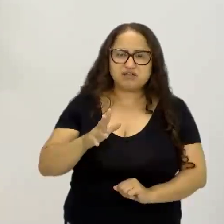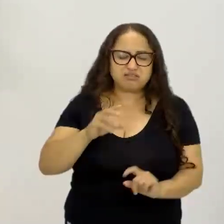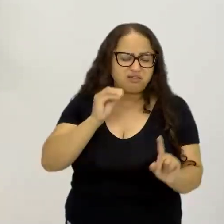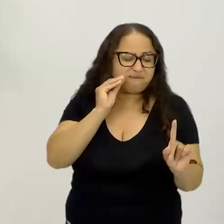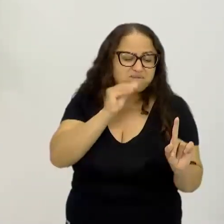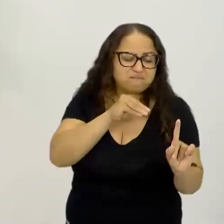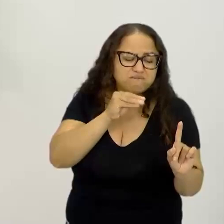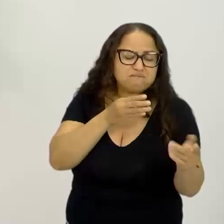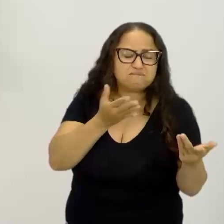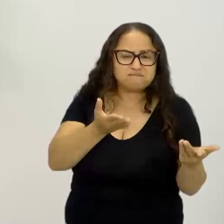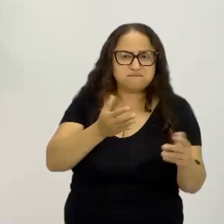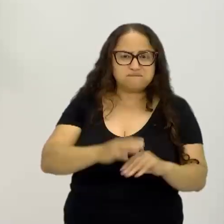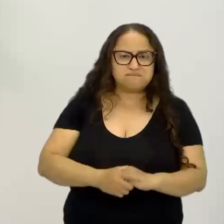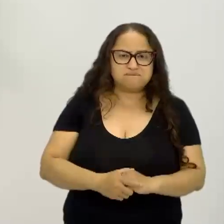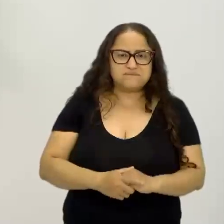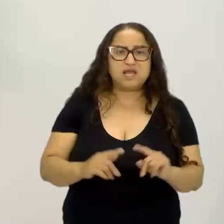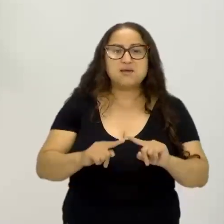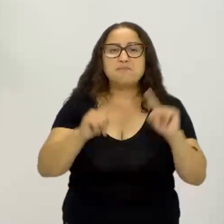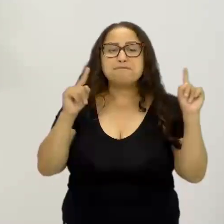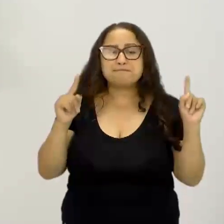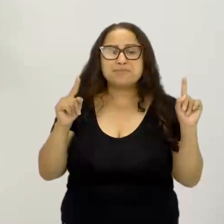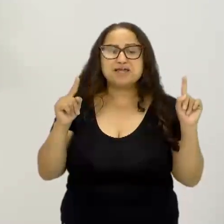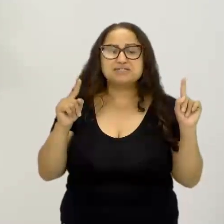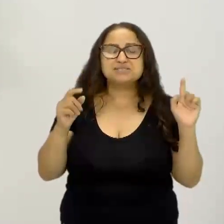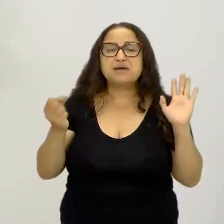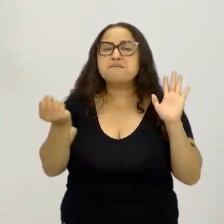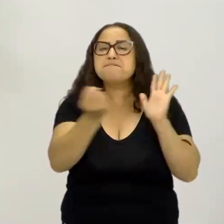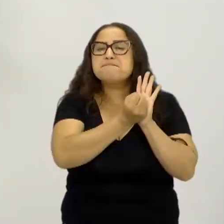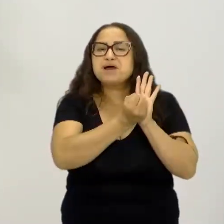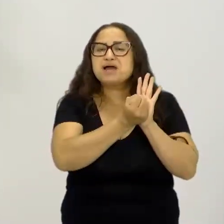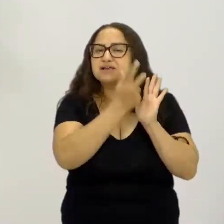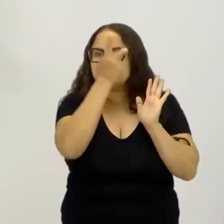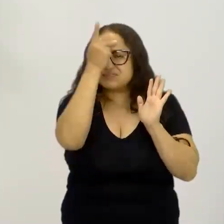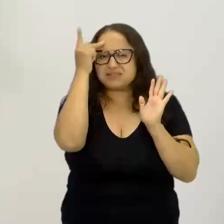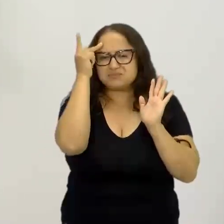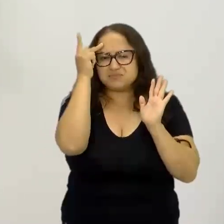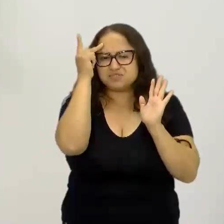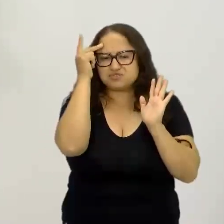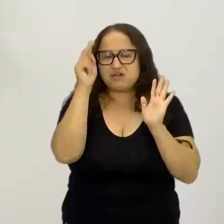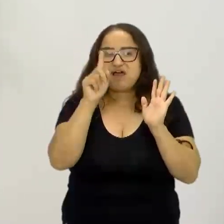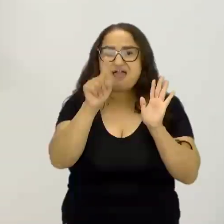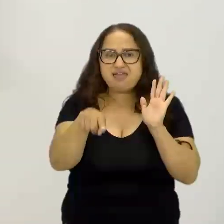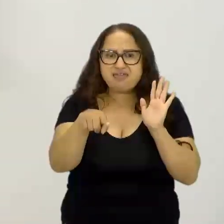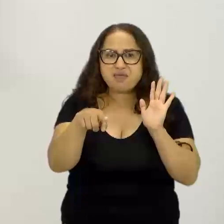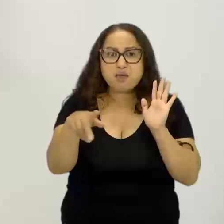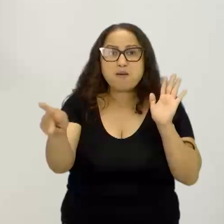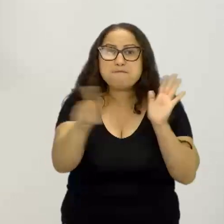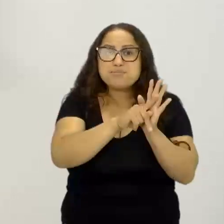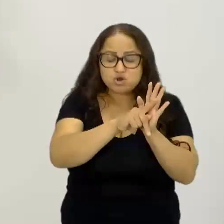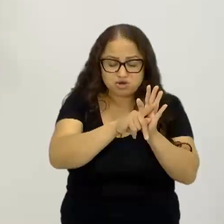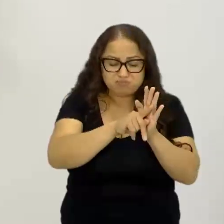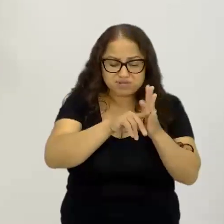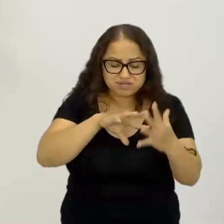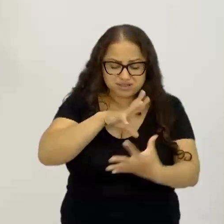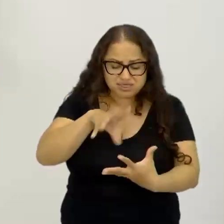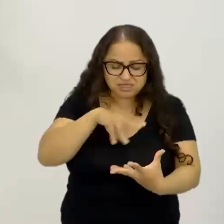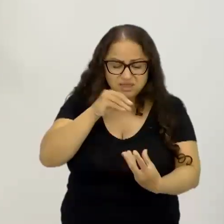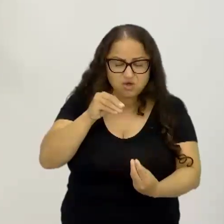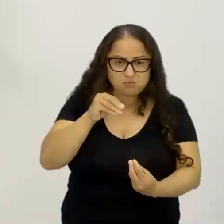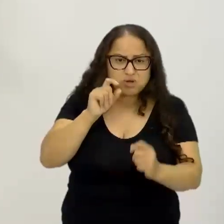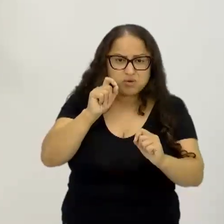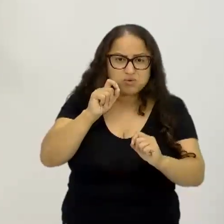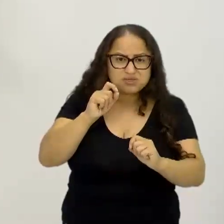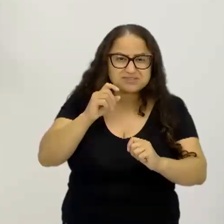se a marca que é deixada na pessoa é a marca na alma dela, ou seja, o ser dessa pessoa,